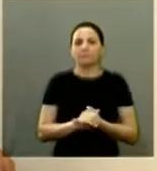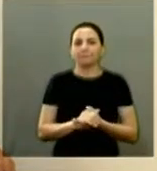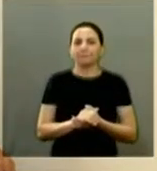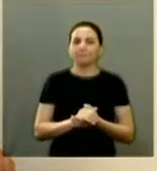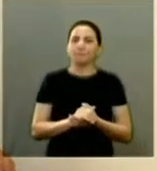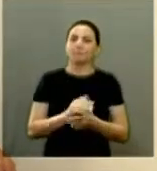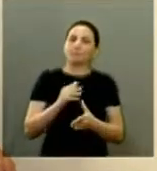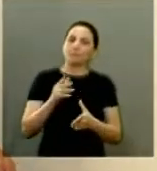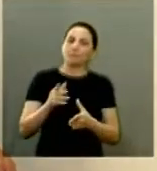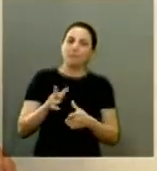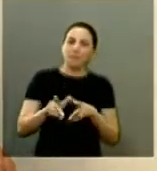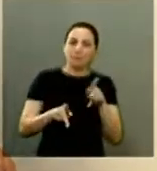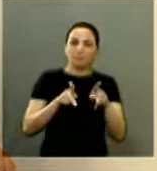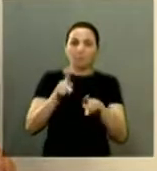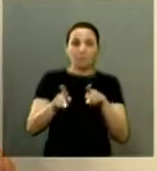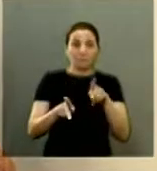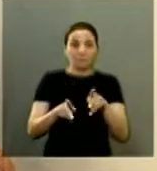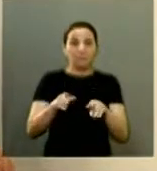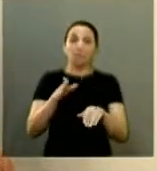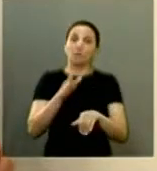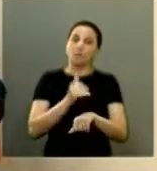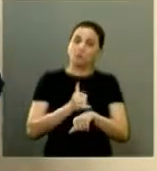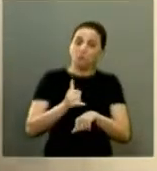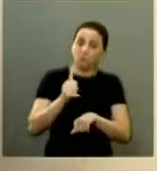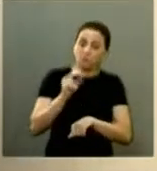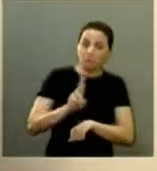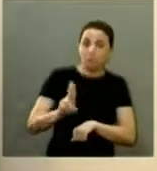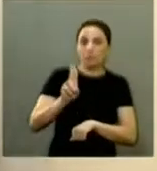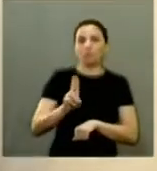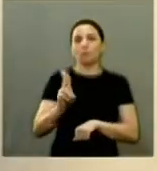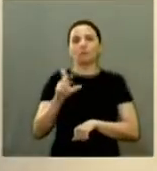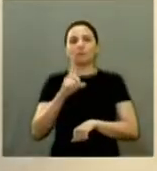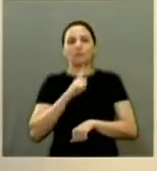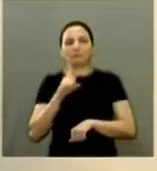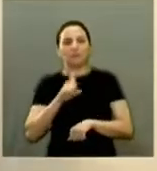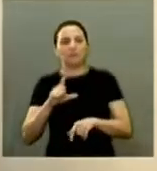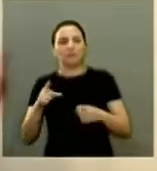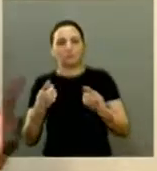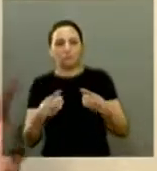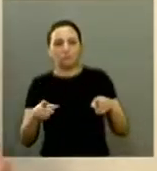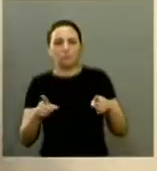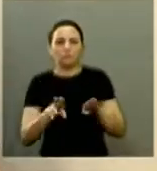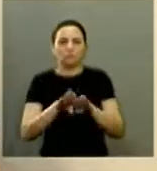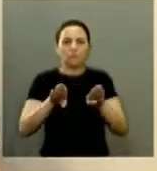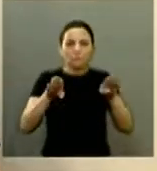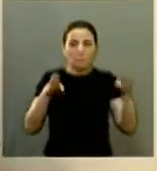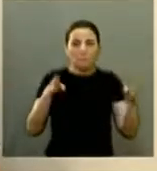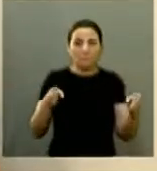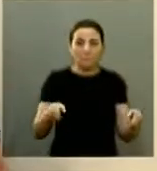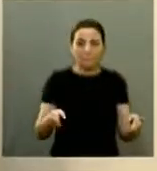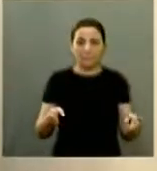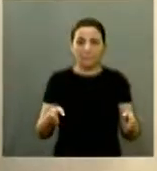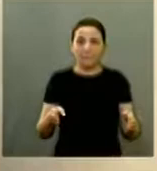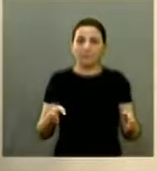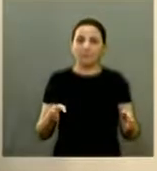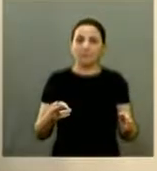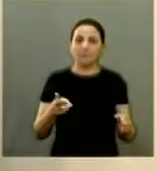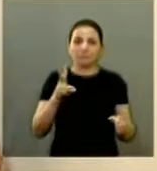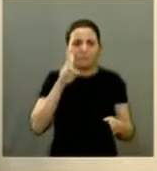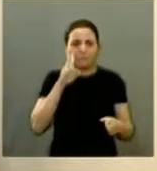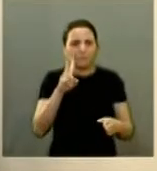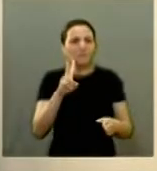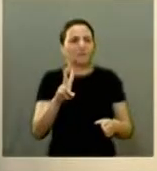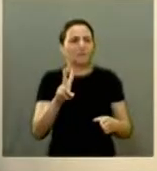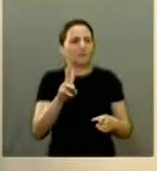pratica essa aula que foi uma conquista levar o professor tem a caixa de som tem o palco que olhem que